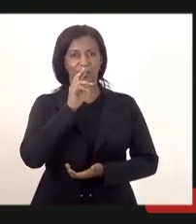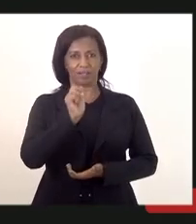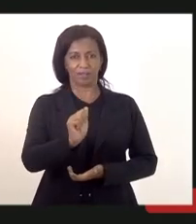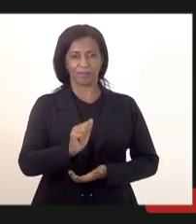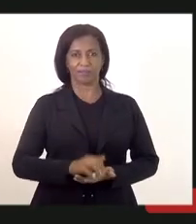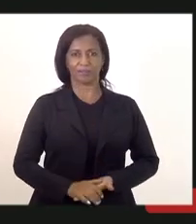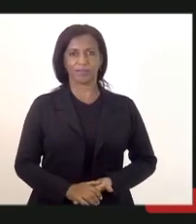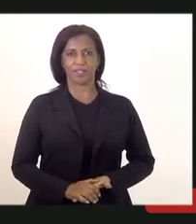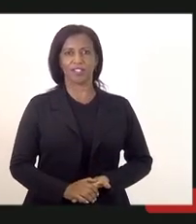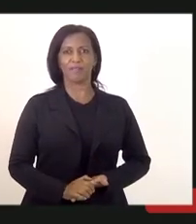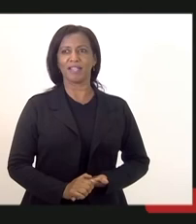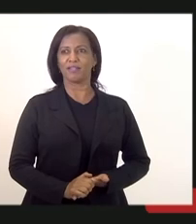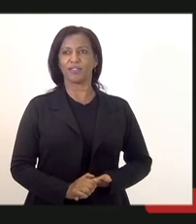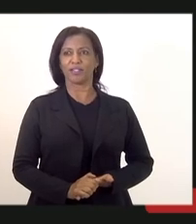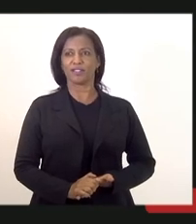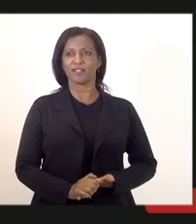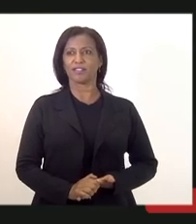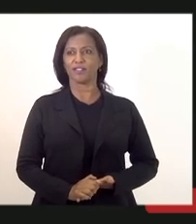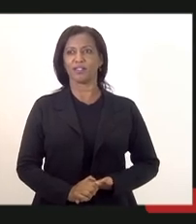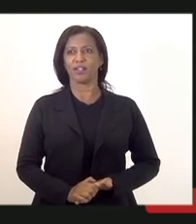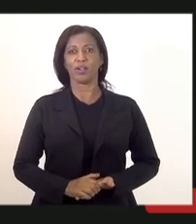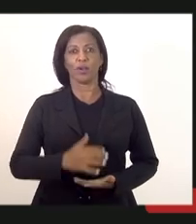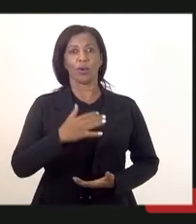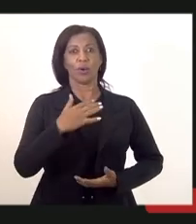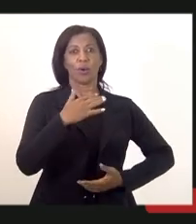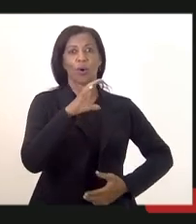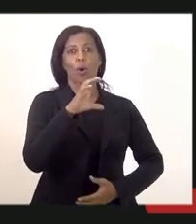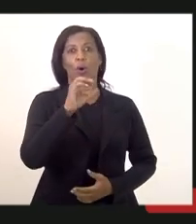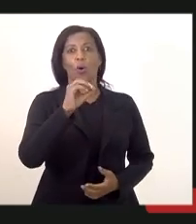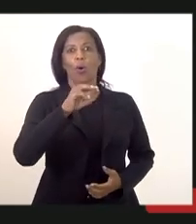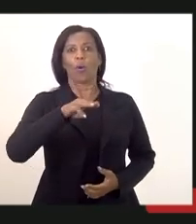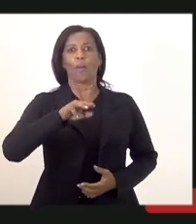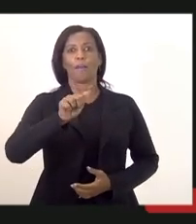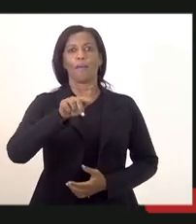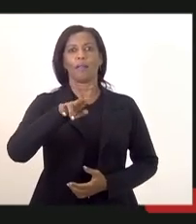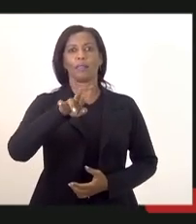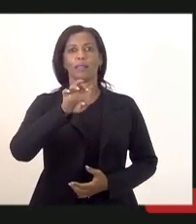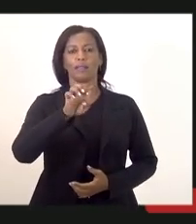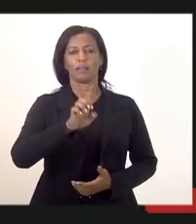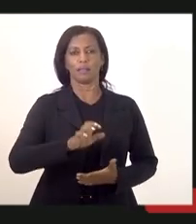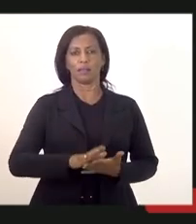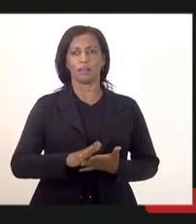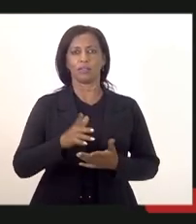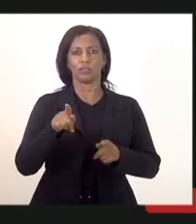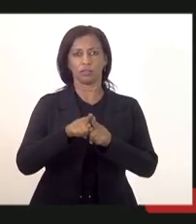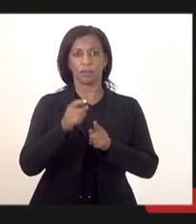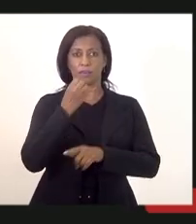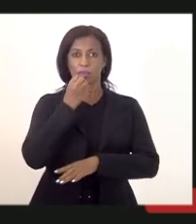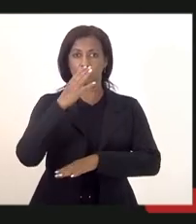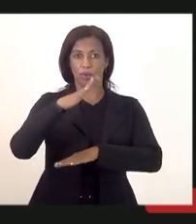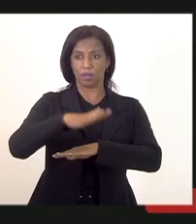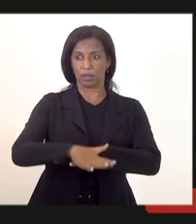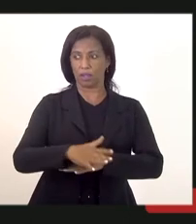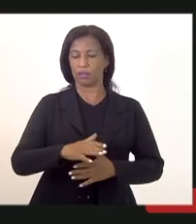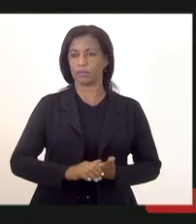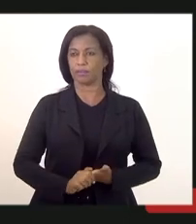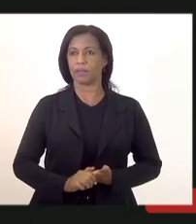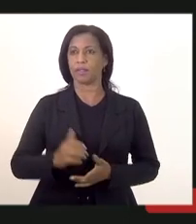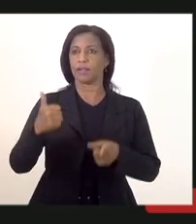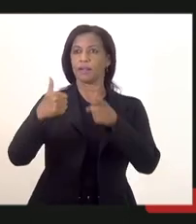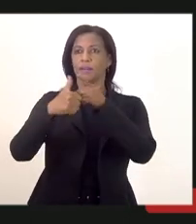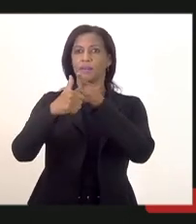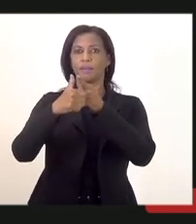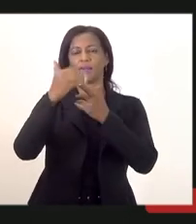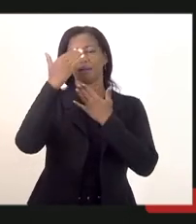comandante Leandro Monteiro queria agradecer a presença de todos nessa reunião e primeiro queria